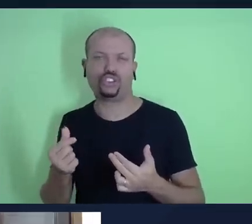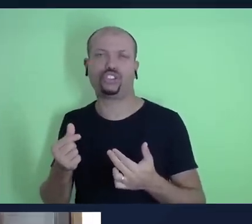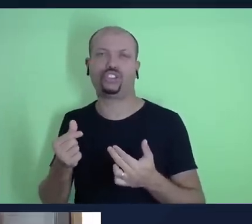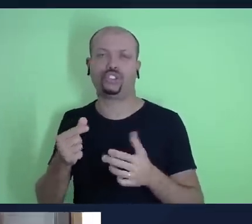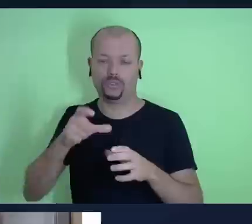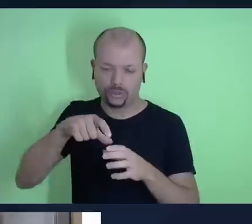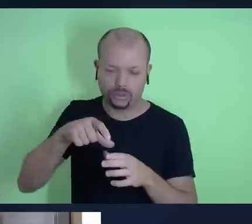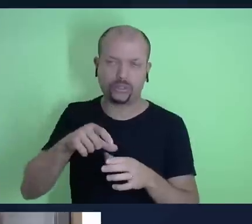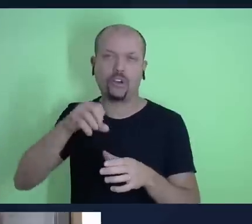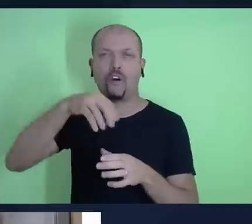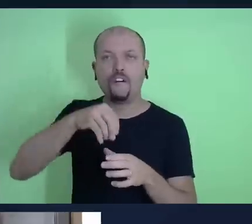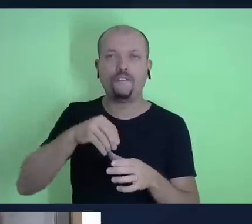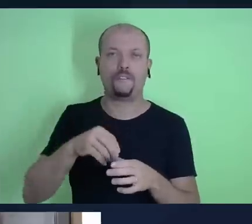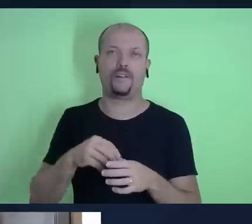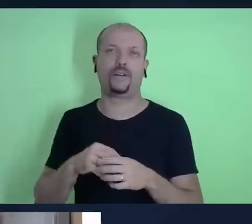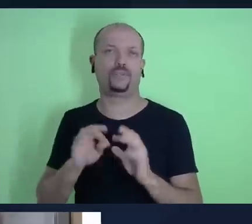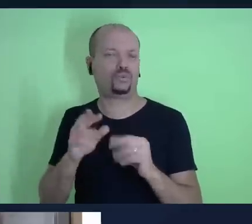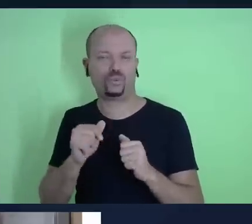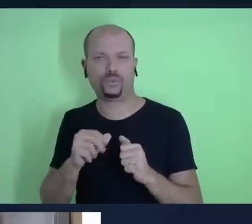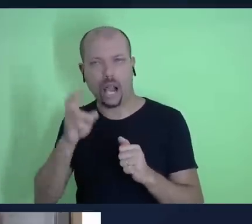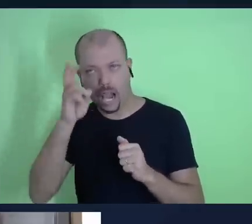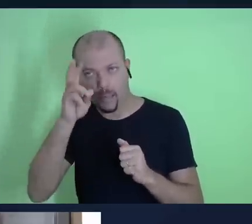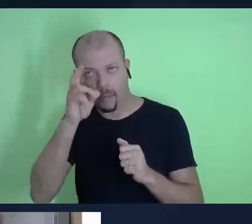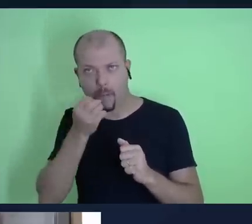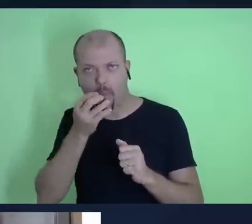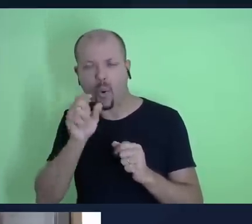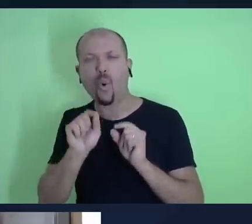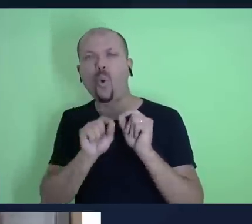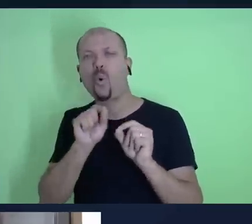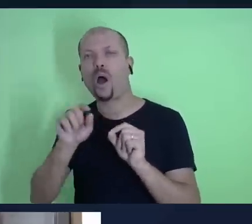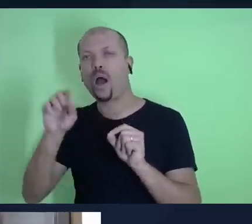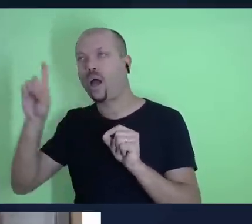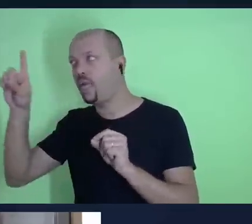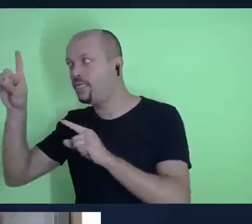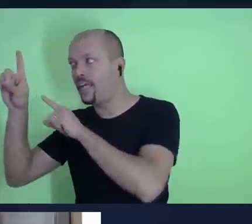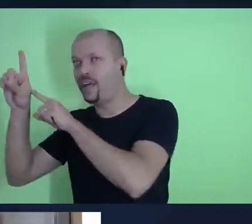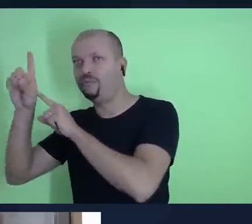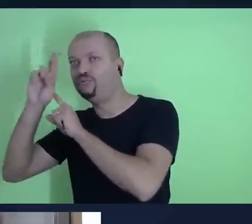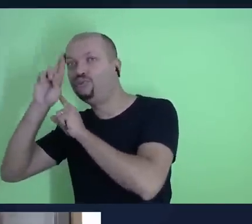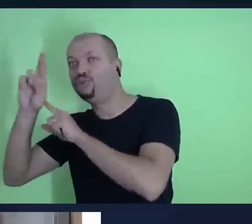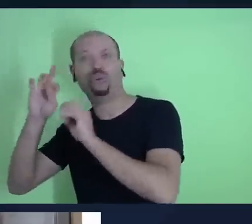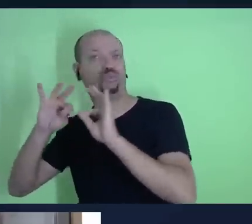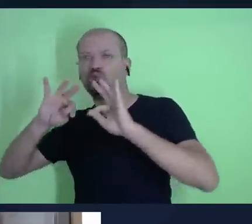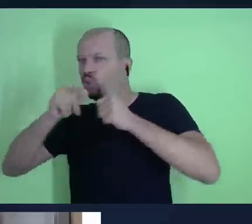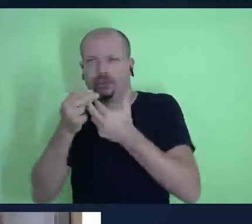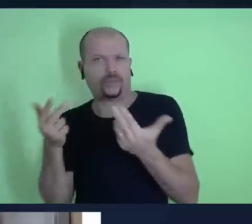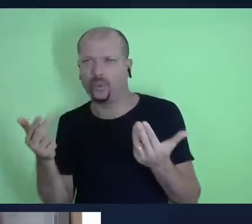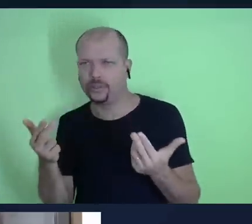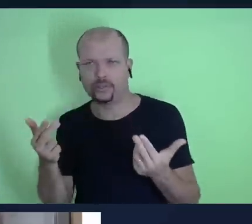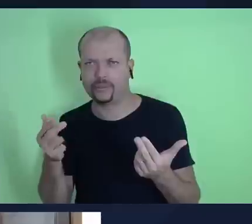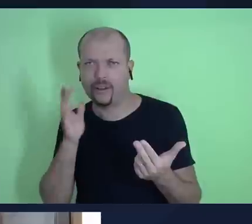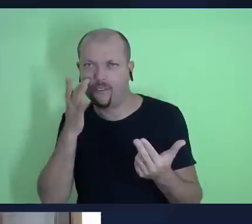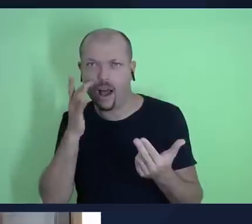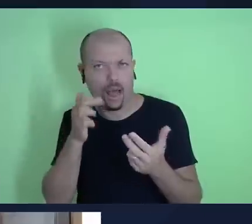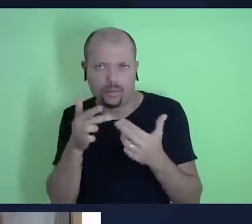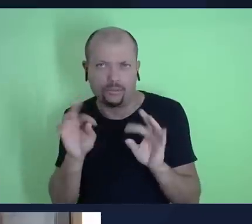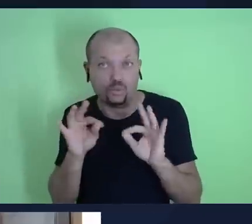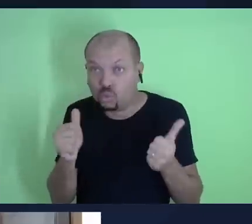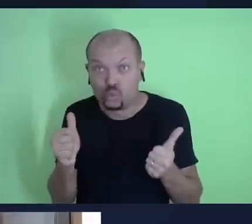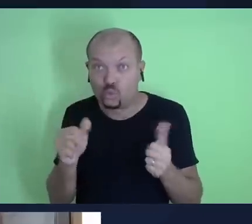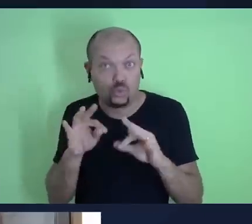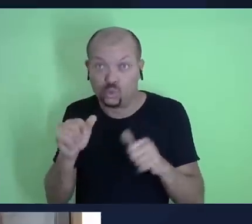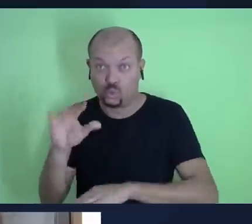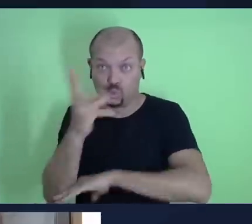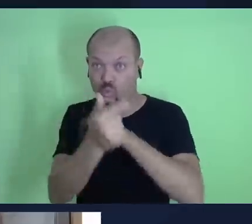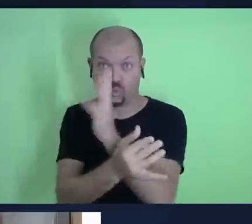é sempre bom lembrar que ele é dono de todos os recursos todos sem exceção ele é dono de tudo